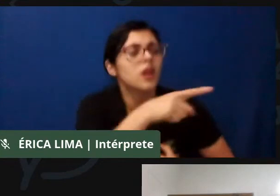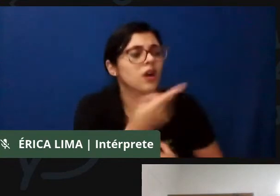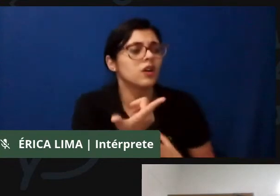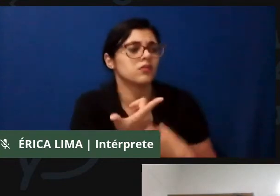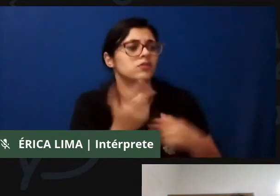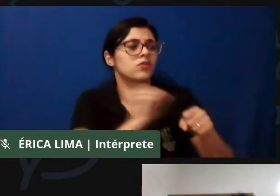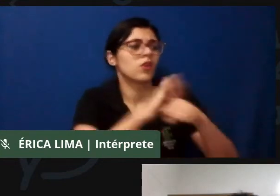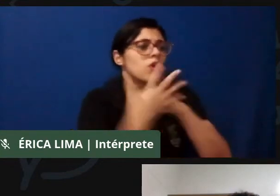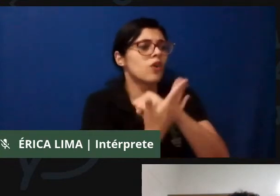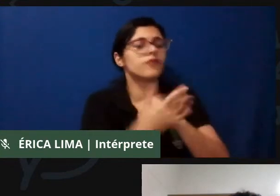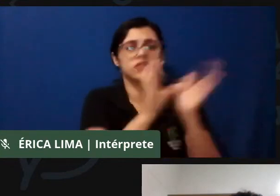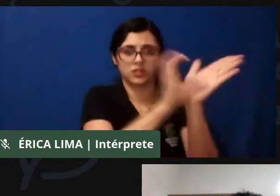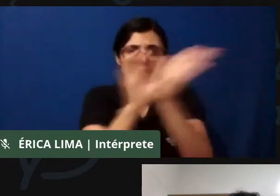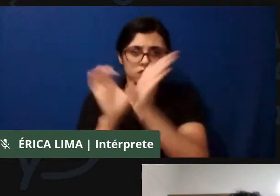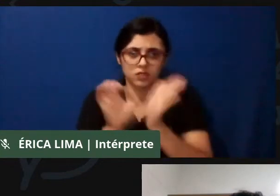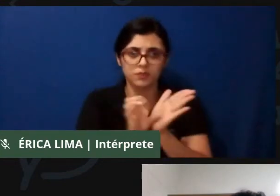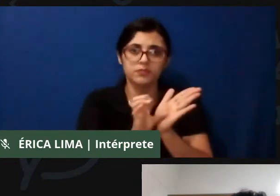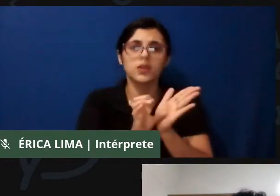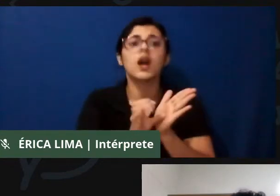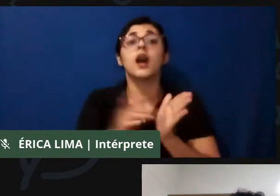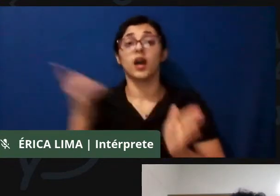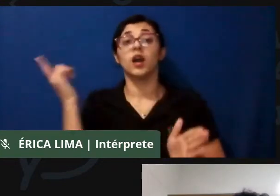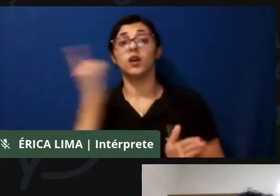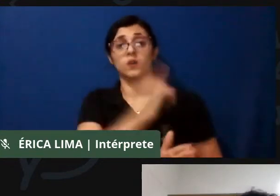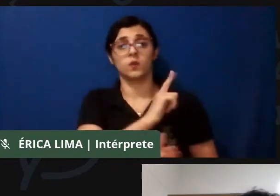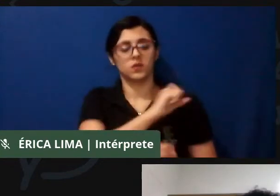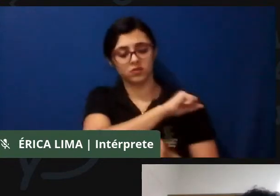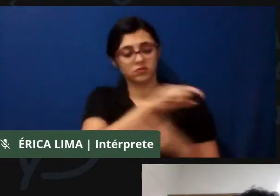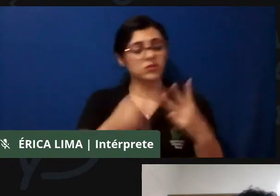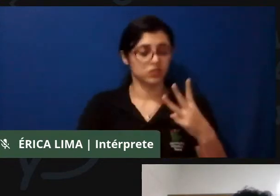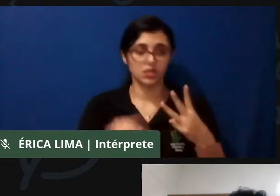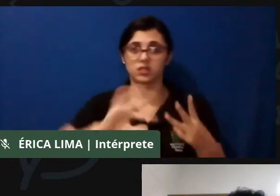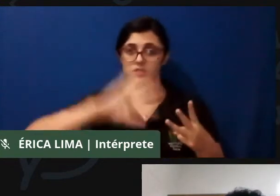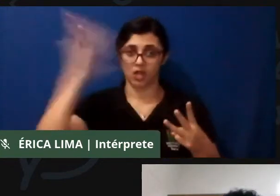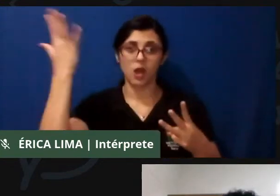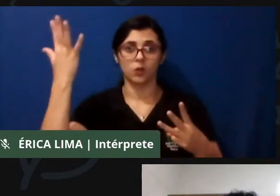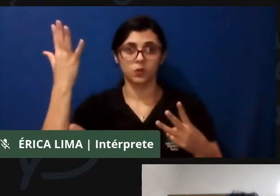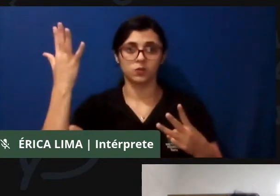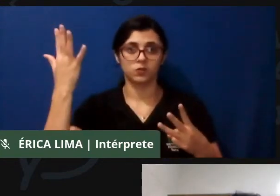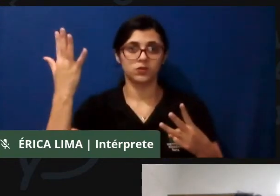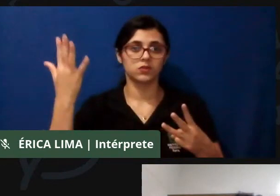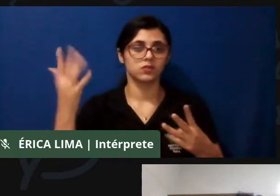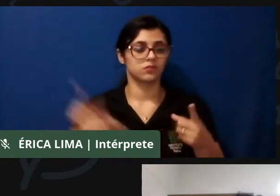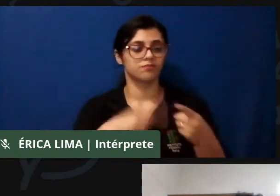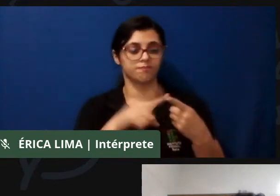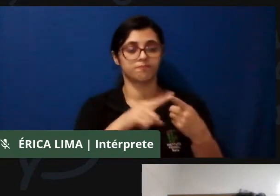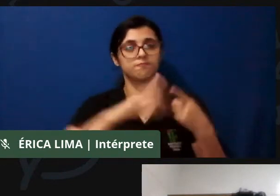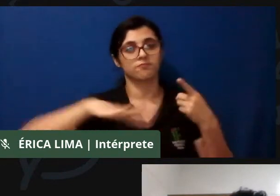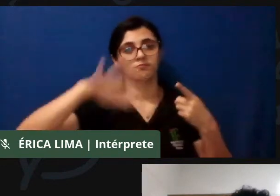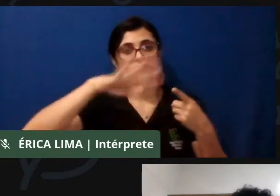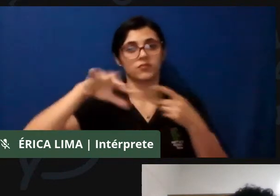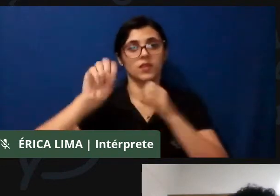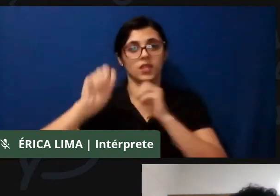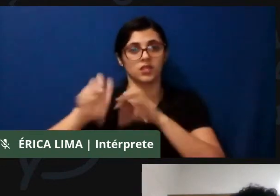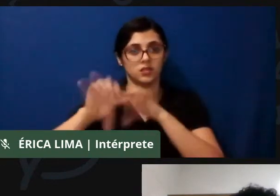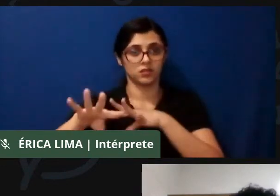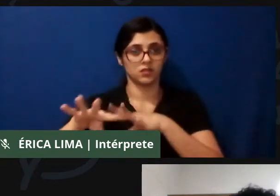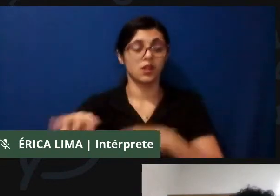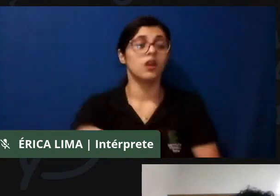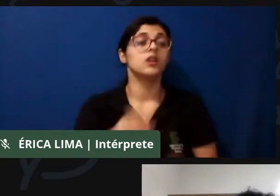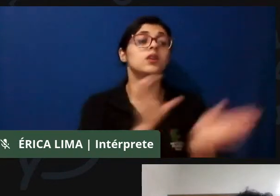acho que a gente conseguiu, Joalão, traçar aqui três grandes impactos. O primeiro foi do ponto de vista educacional. das 45